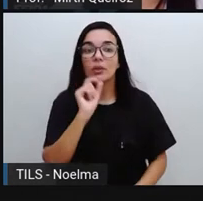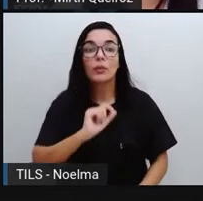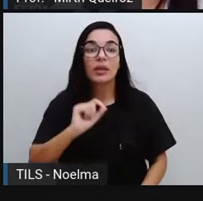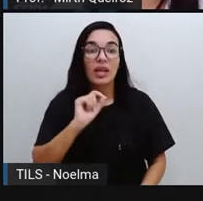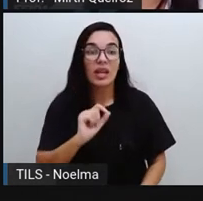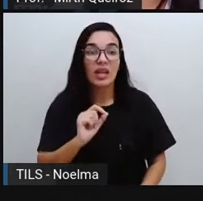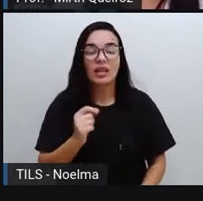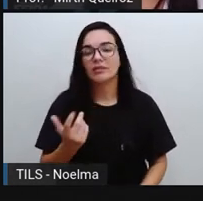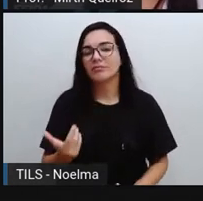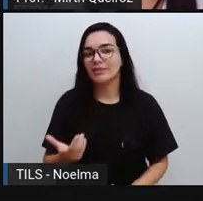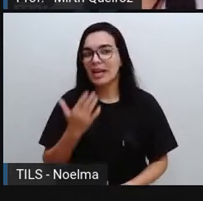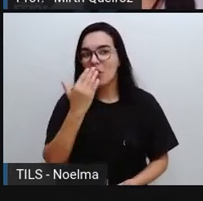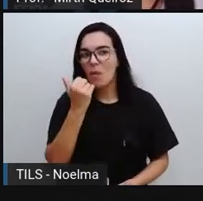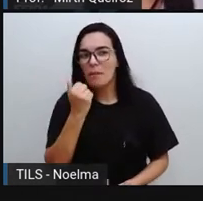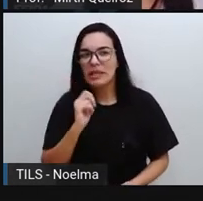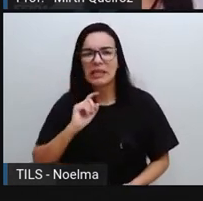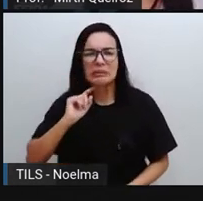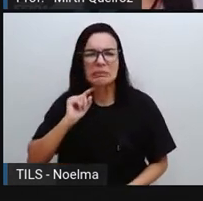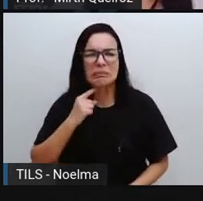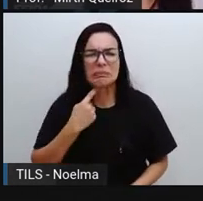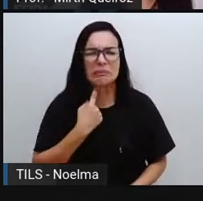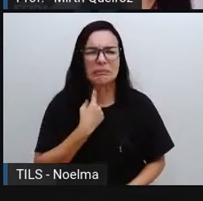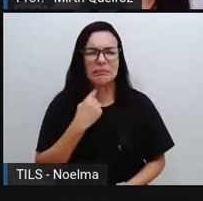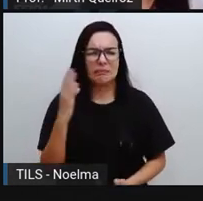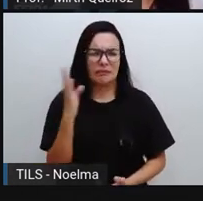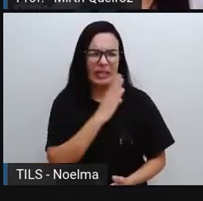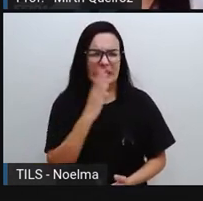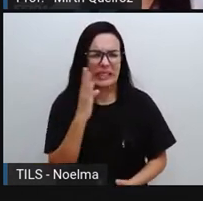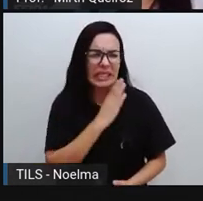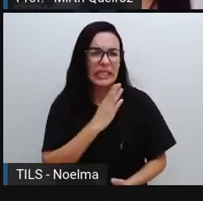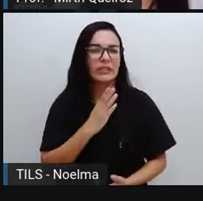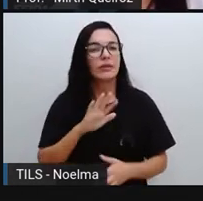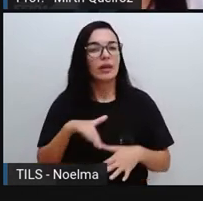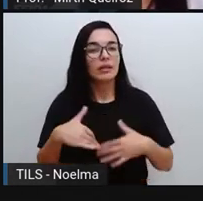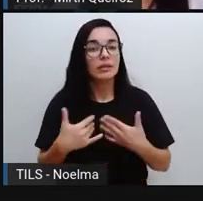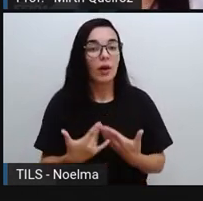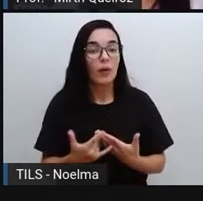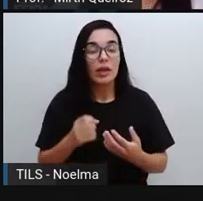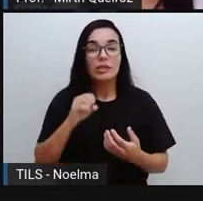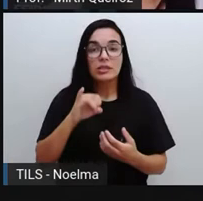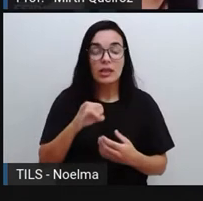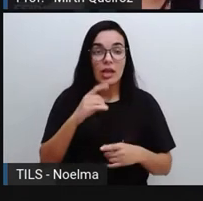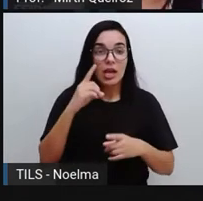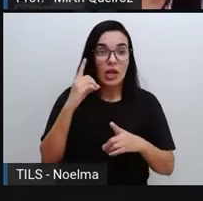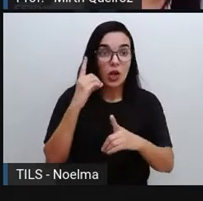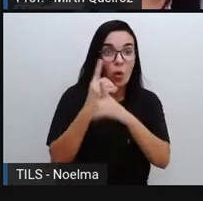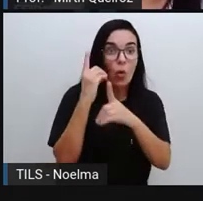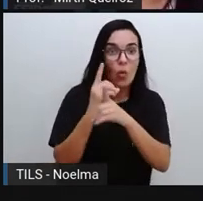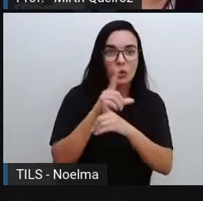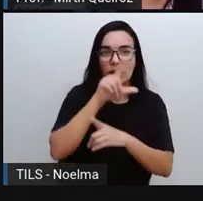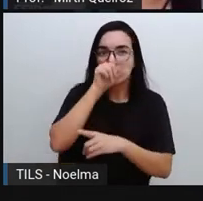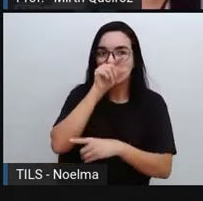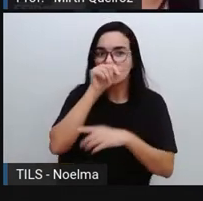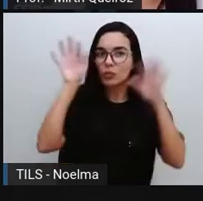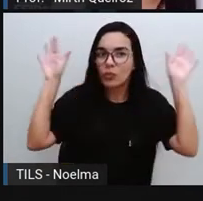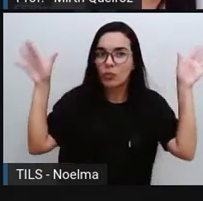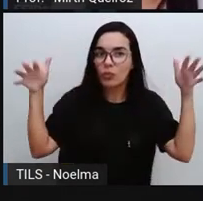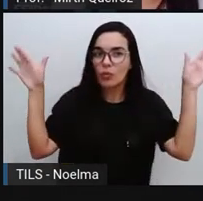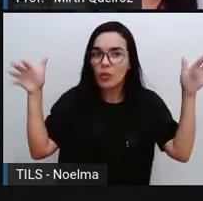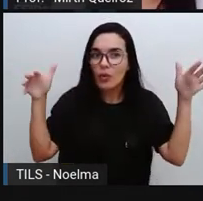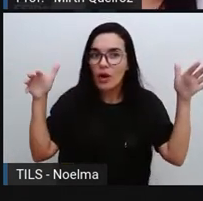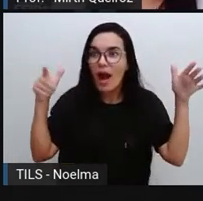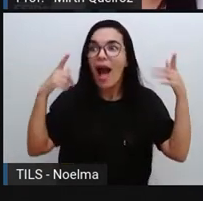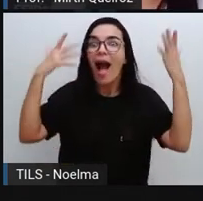Matéria orgânica podre. E com isso, né? Eles utilizando os urubus, eles iriam encontrar